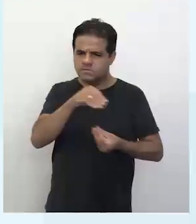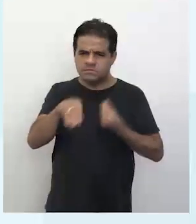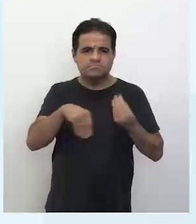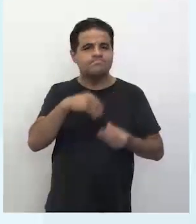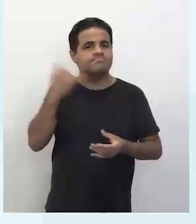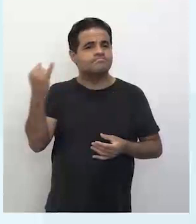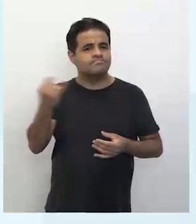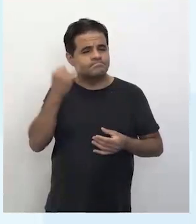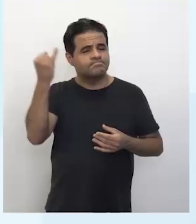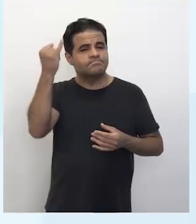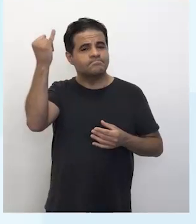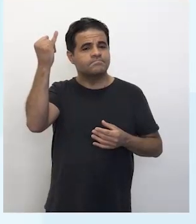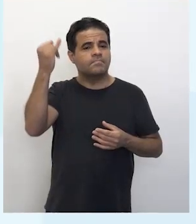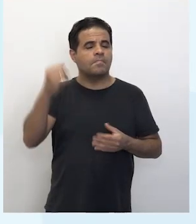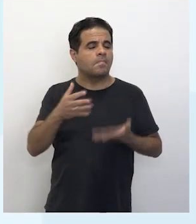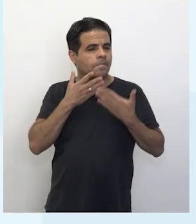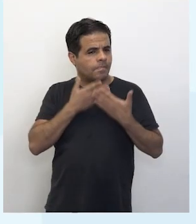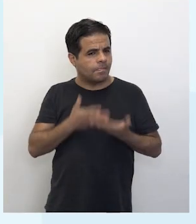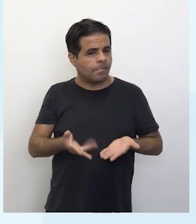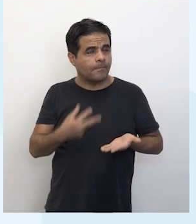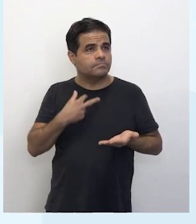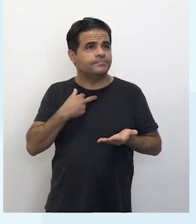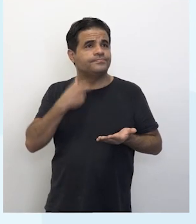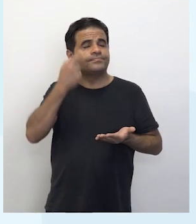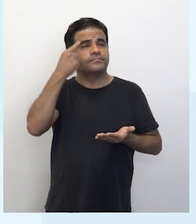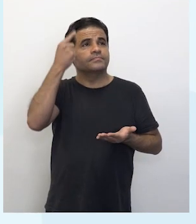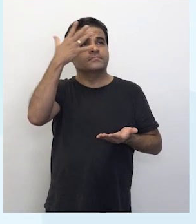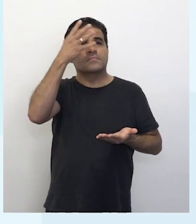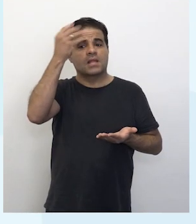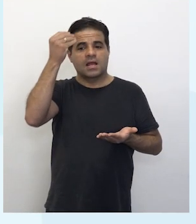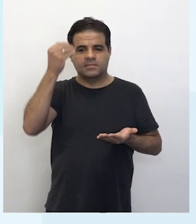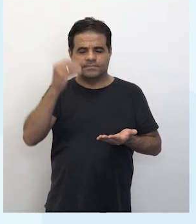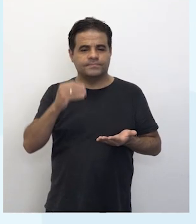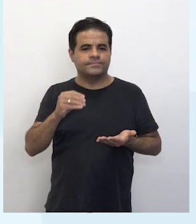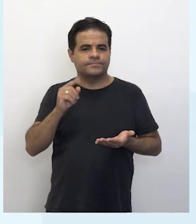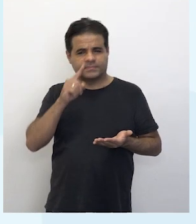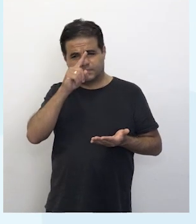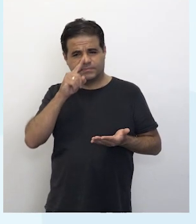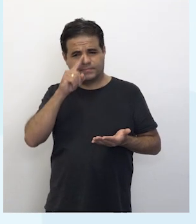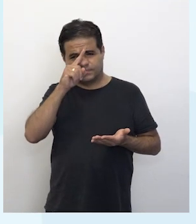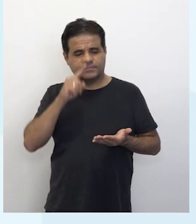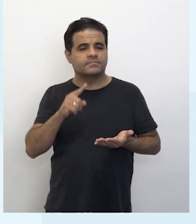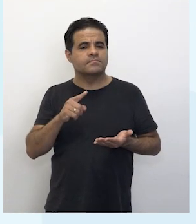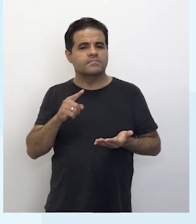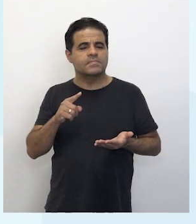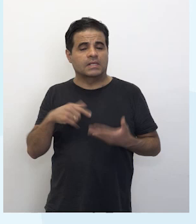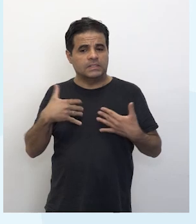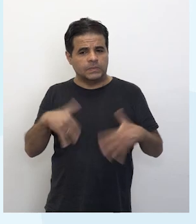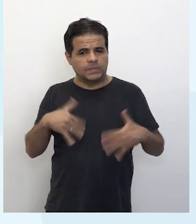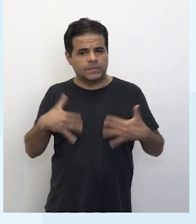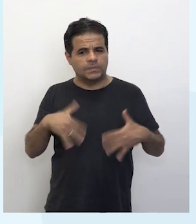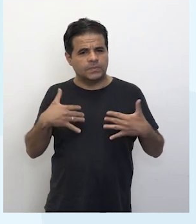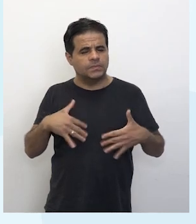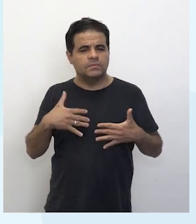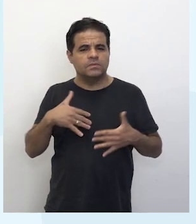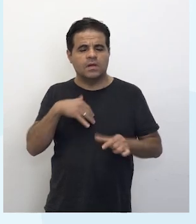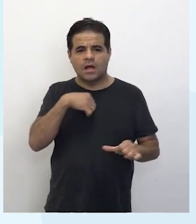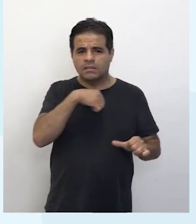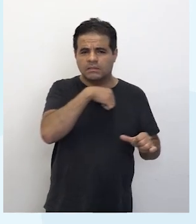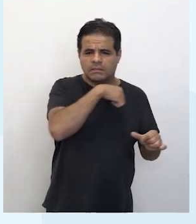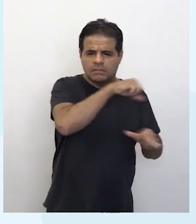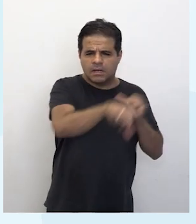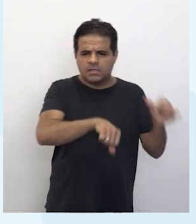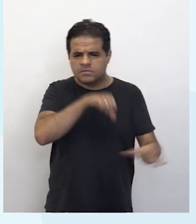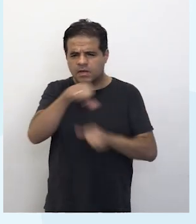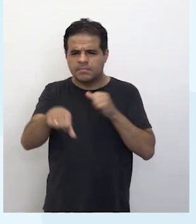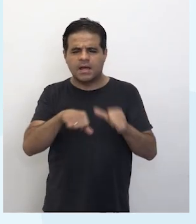fundamental e nós não podemos cair no risco perverso de transformar